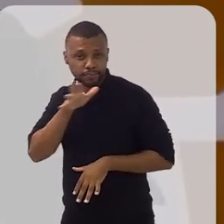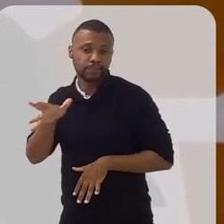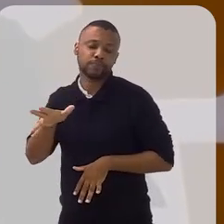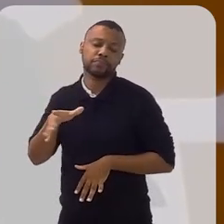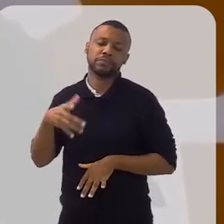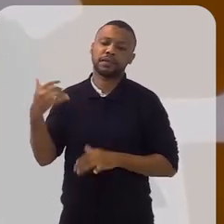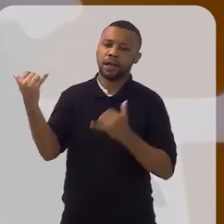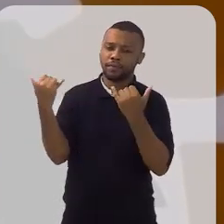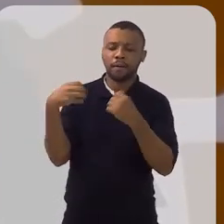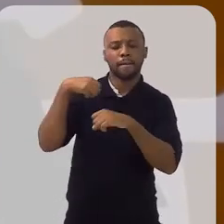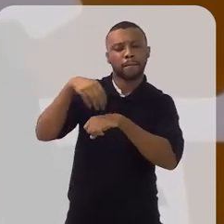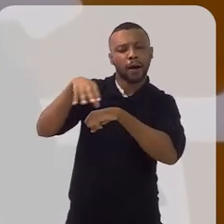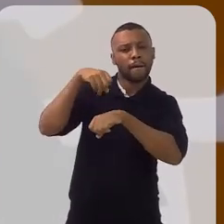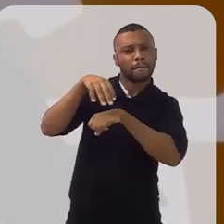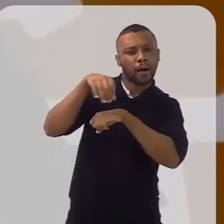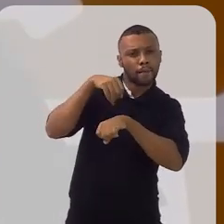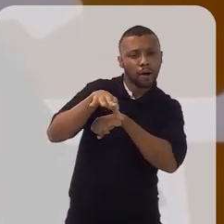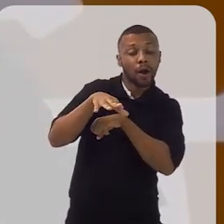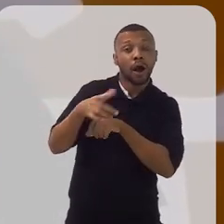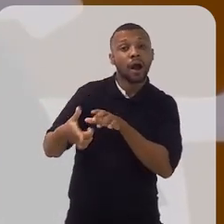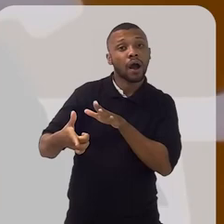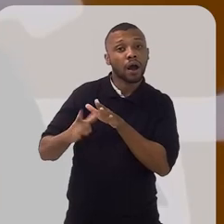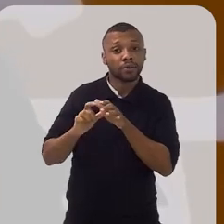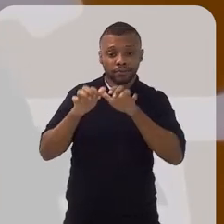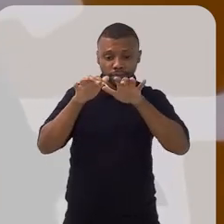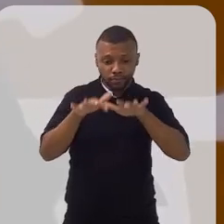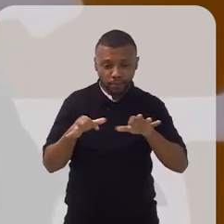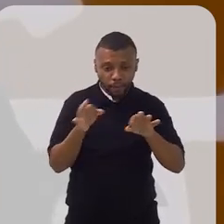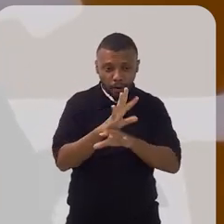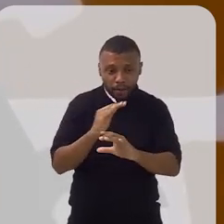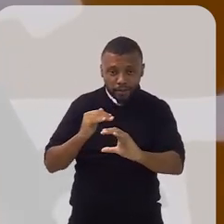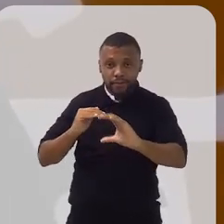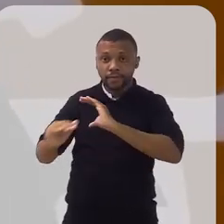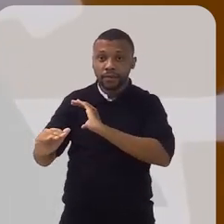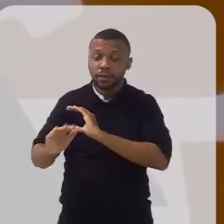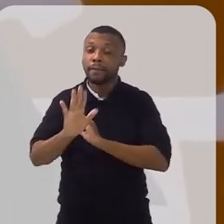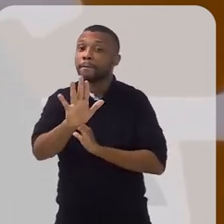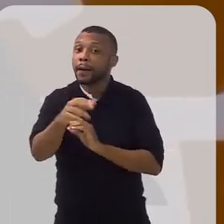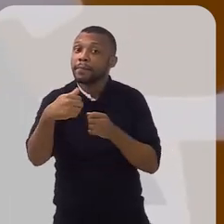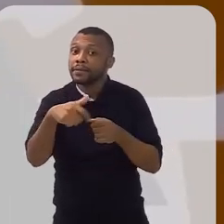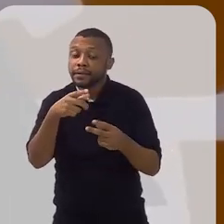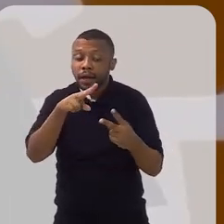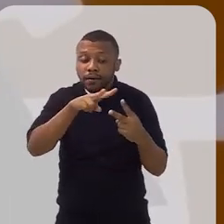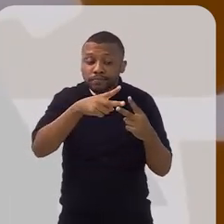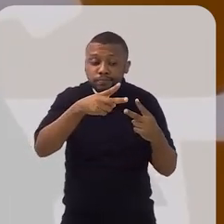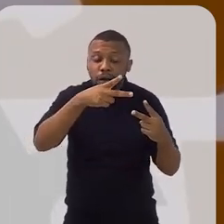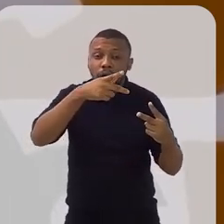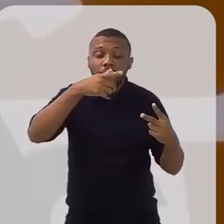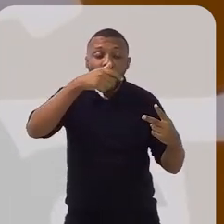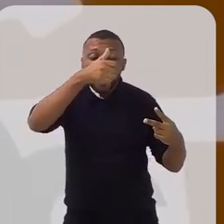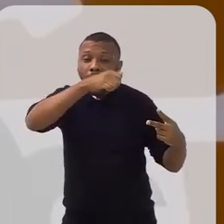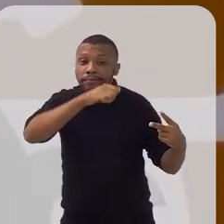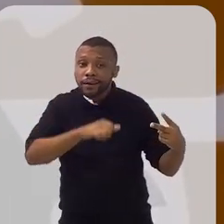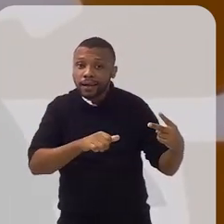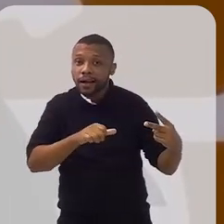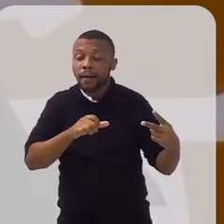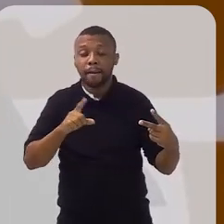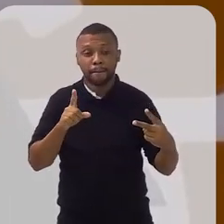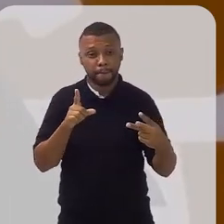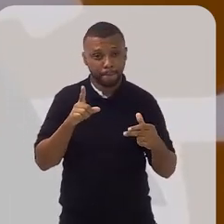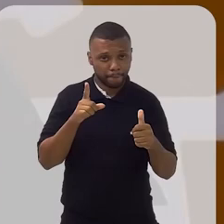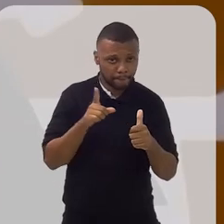completa a declaração, informa tudo que tem que informar, antes de você fazer o envio, são dois pontos que a gente precisa avaliar. Primeiro,